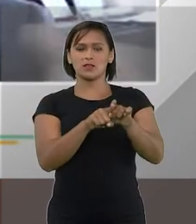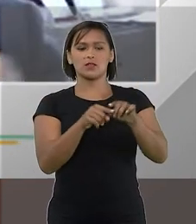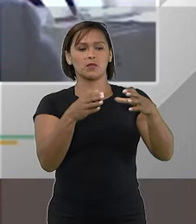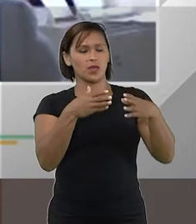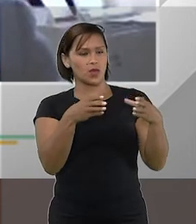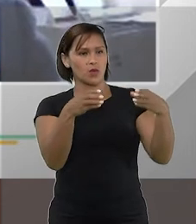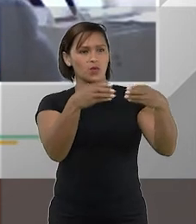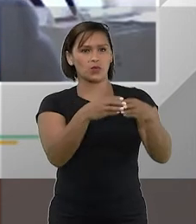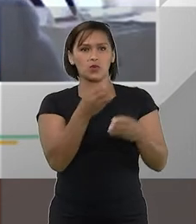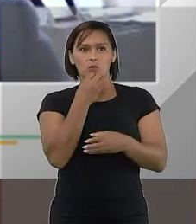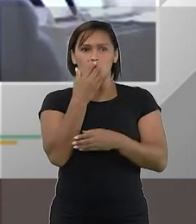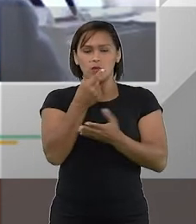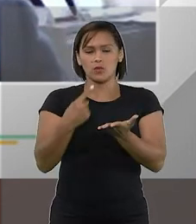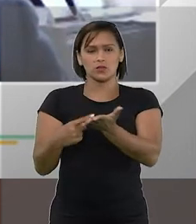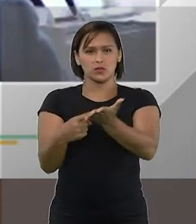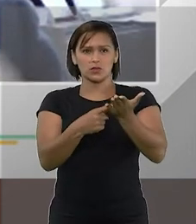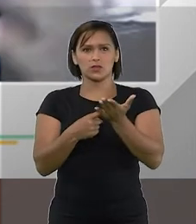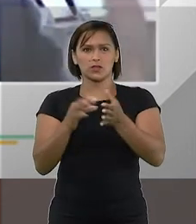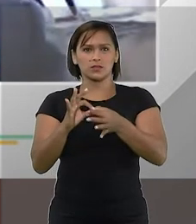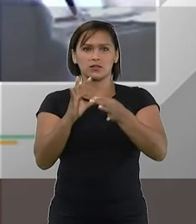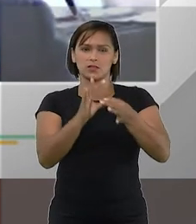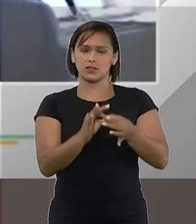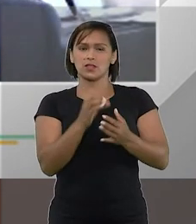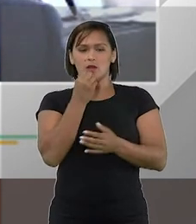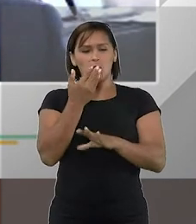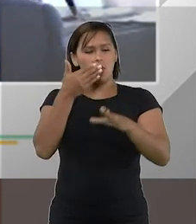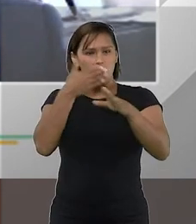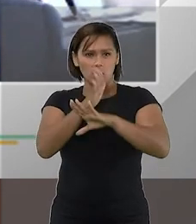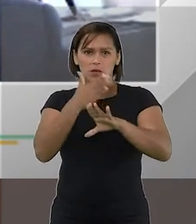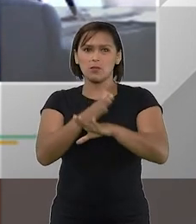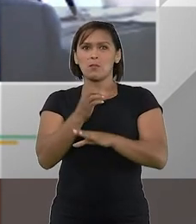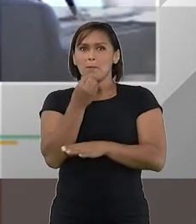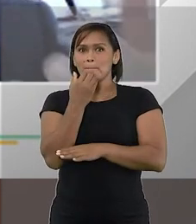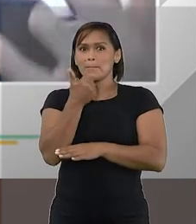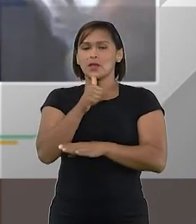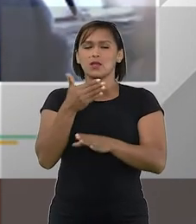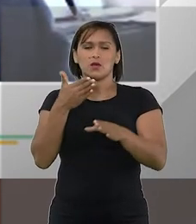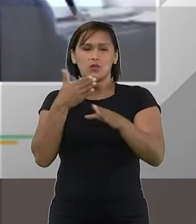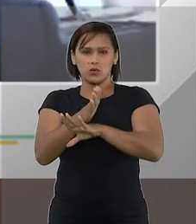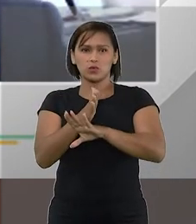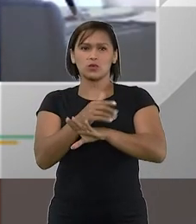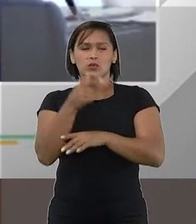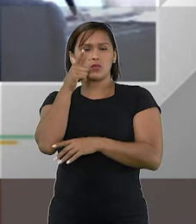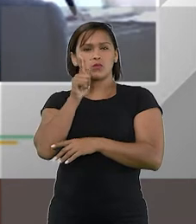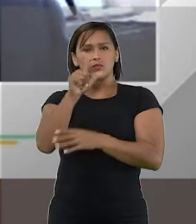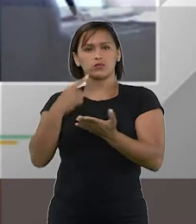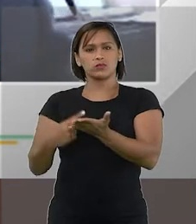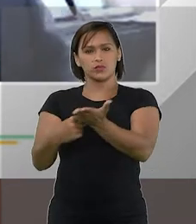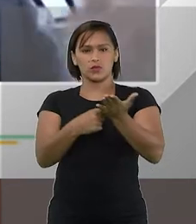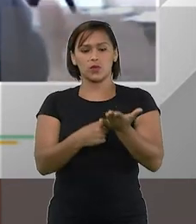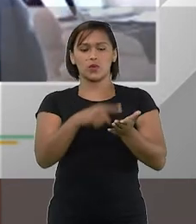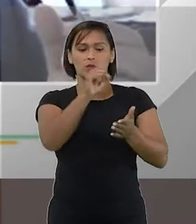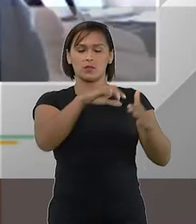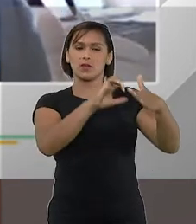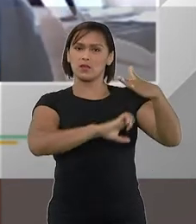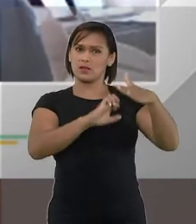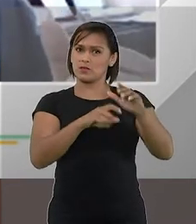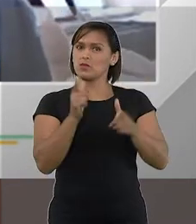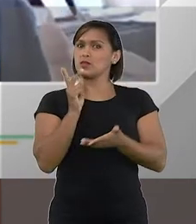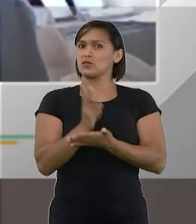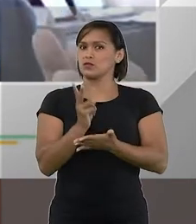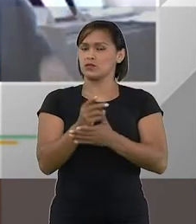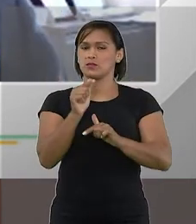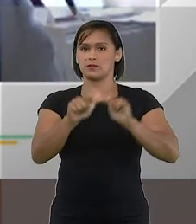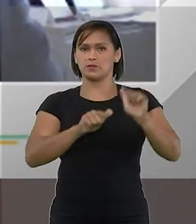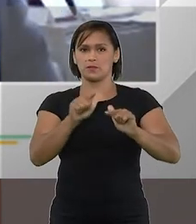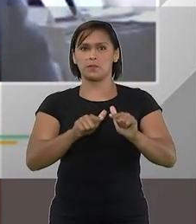tenho um ambiente adequado de negociação, eu certamente tenho maiores chances de conseguir um acordo para que a empresa continue